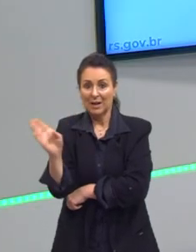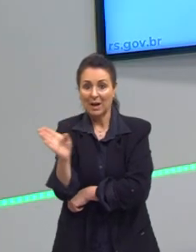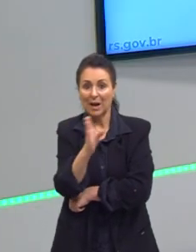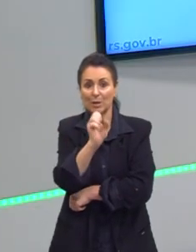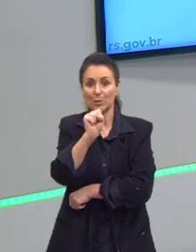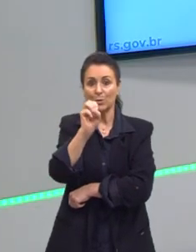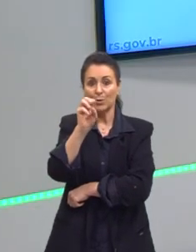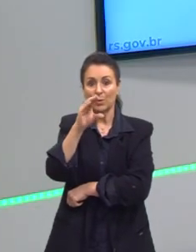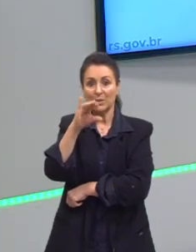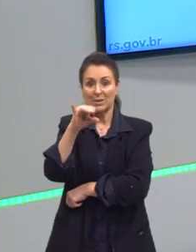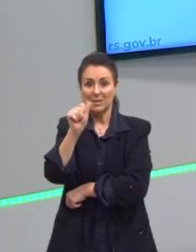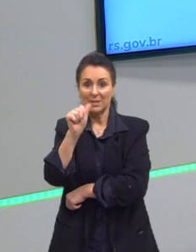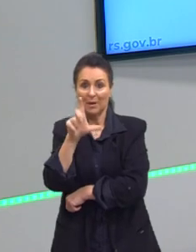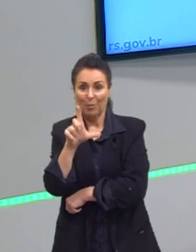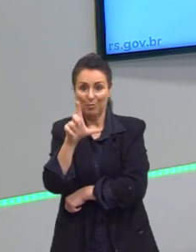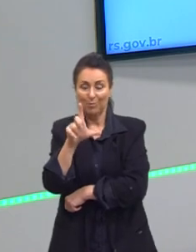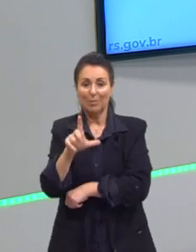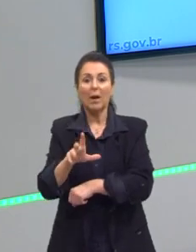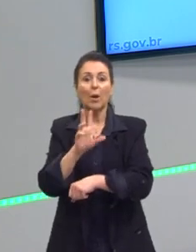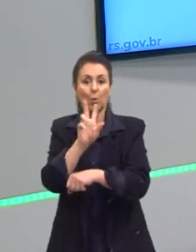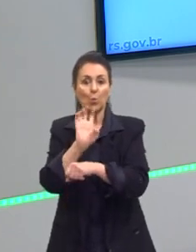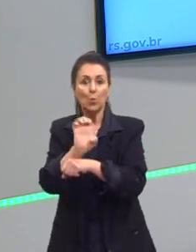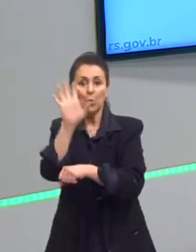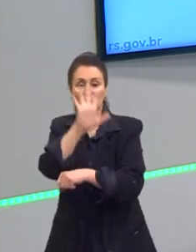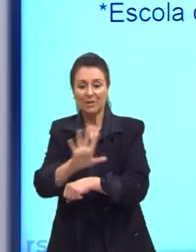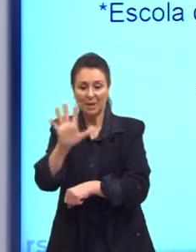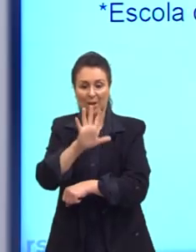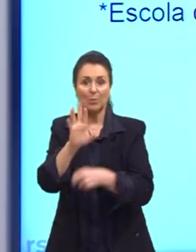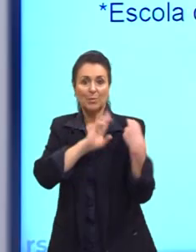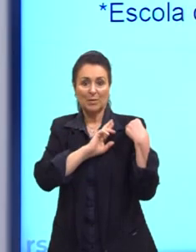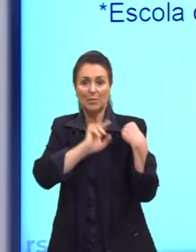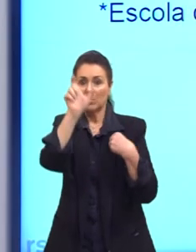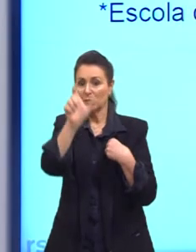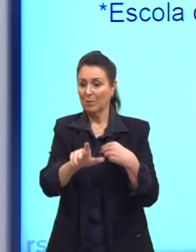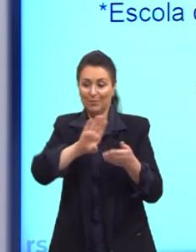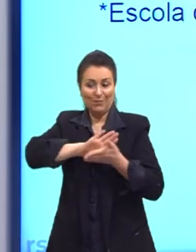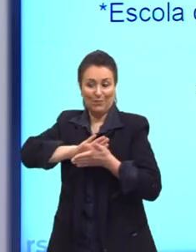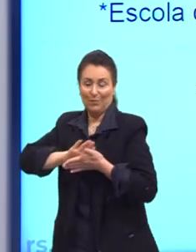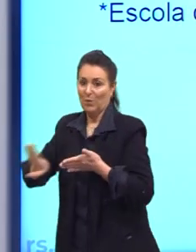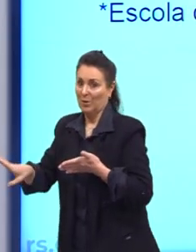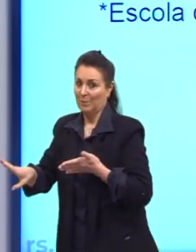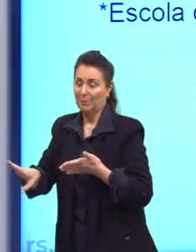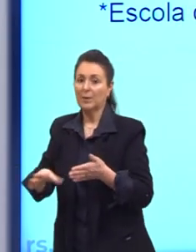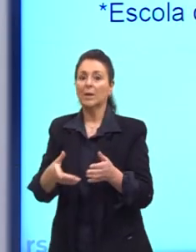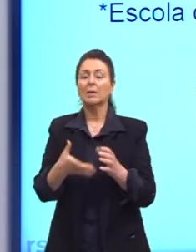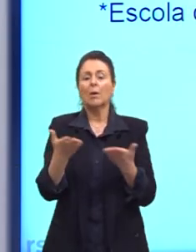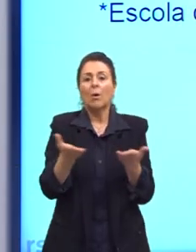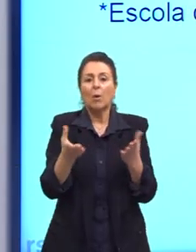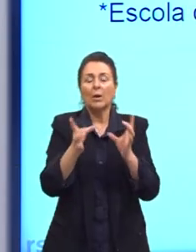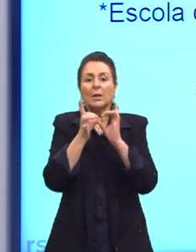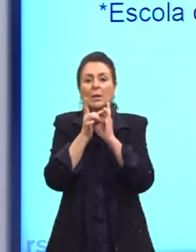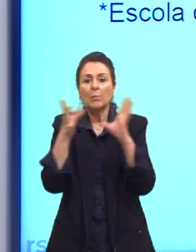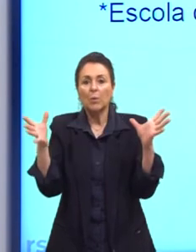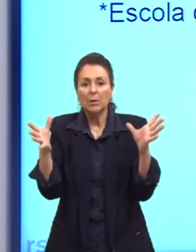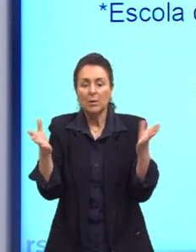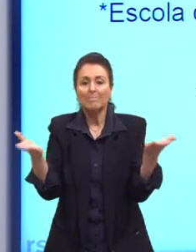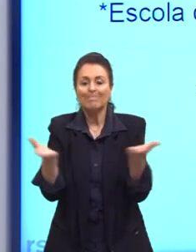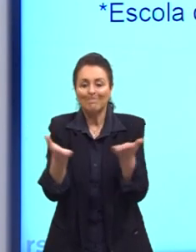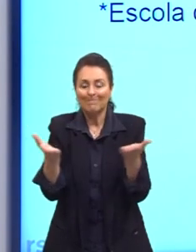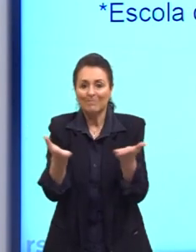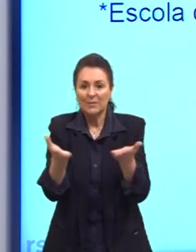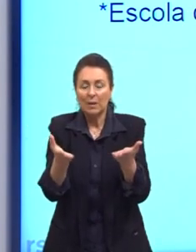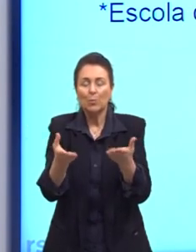o mundo contemporâneo enfrenta. E aí nós temos esse problema da democracia moderna. Ela tem muitos desafios